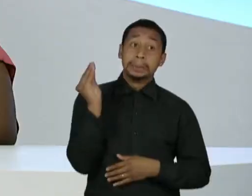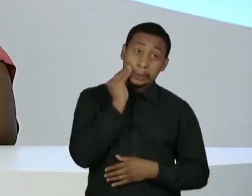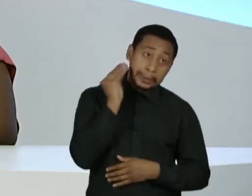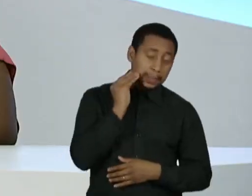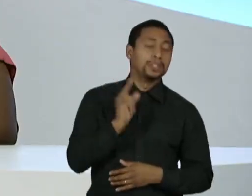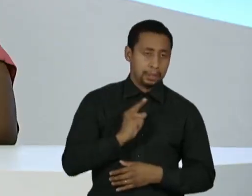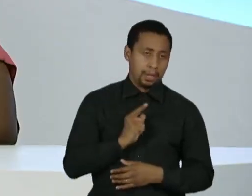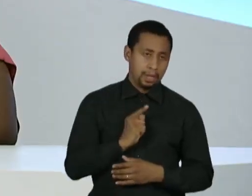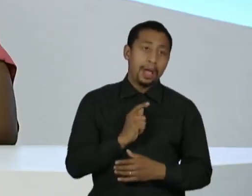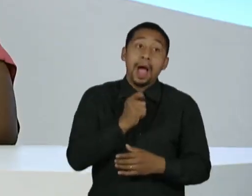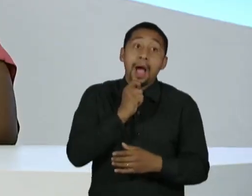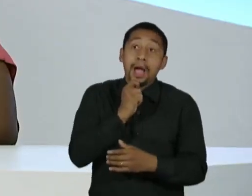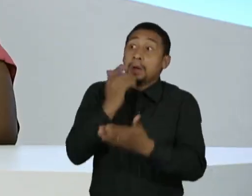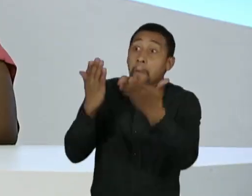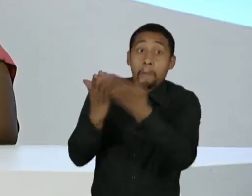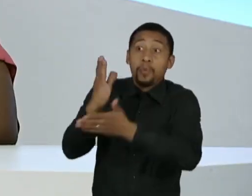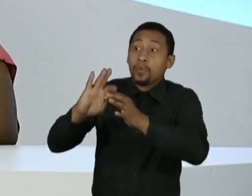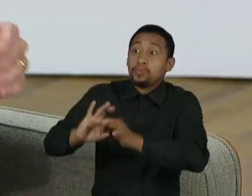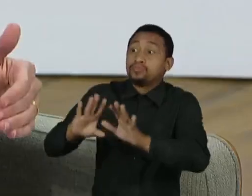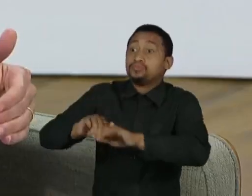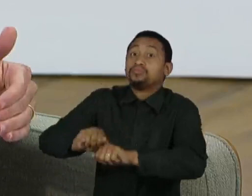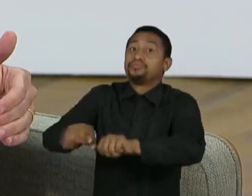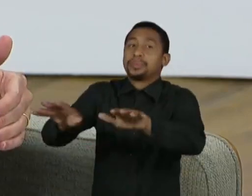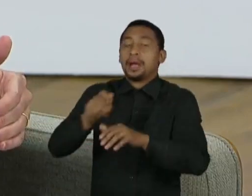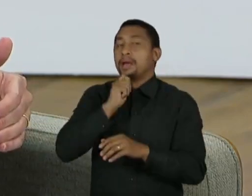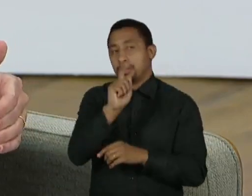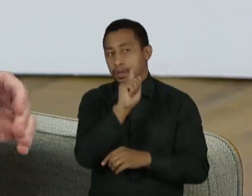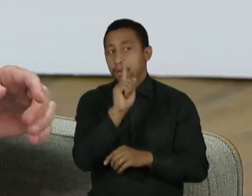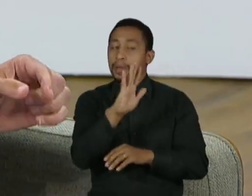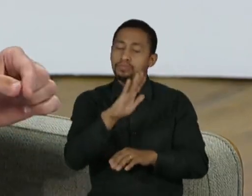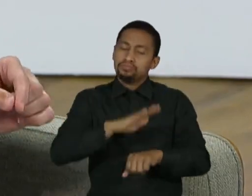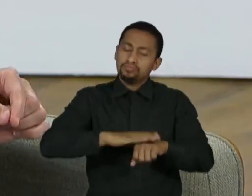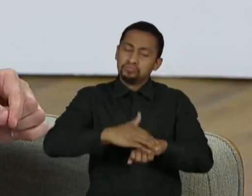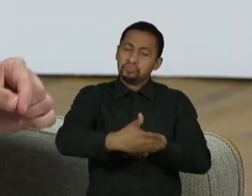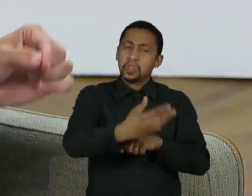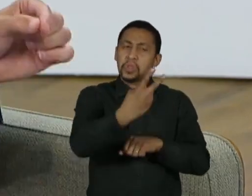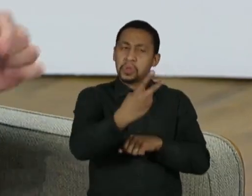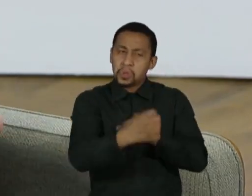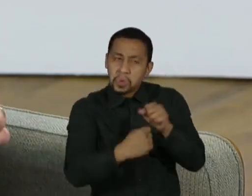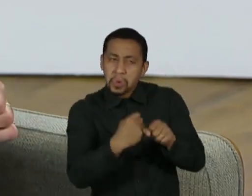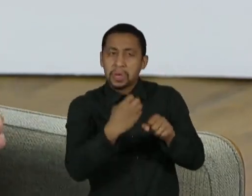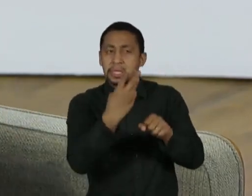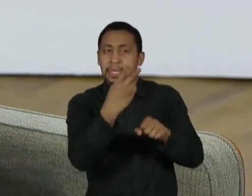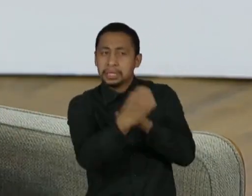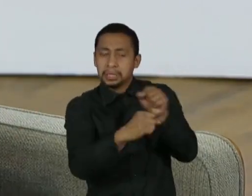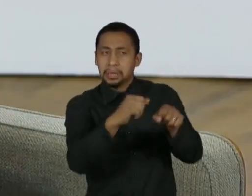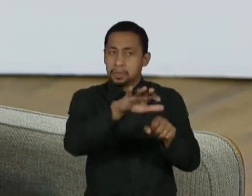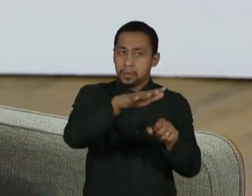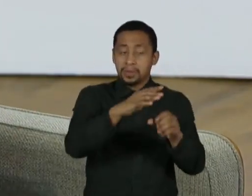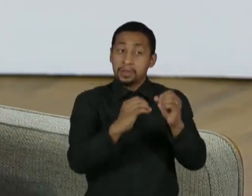não estão validados, mas vão ser a realidade dos próximos 2, 3 anos, como é a pesquisa de células microscópicas no sangue também.